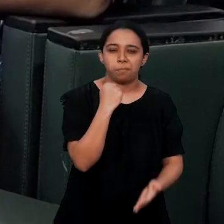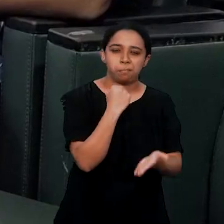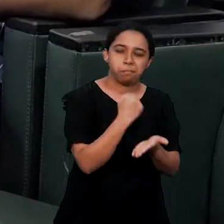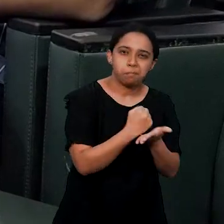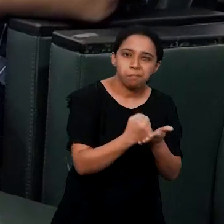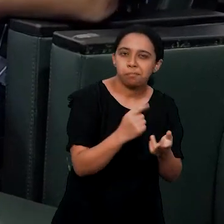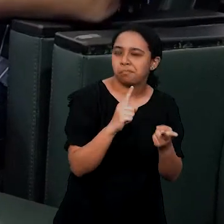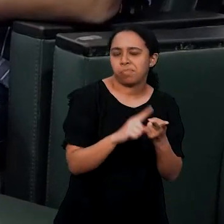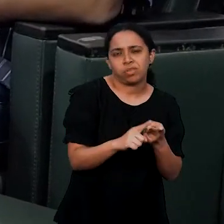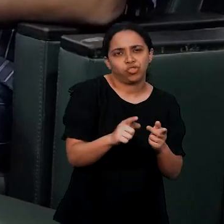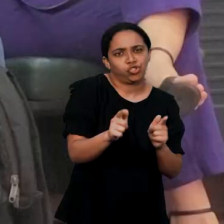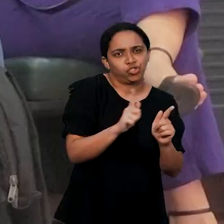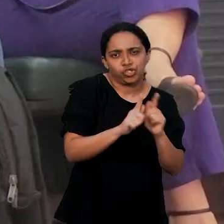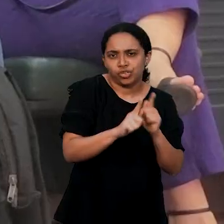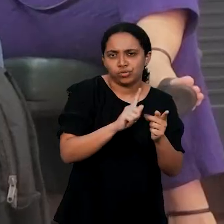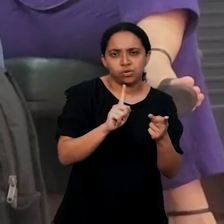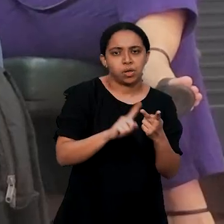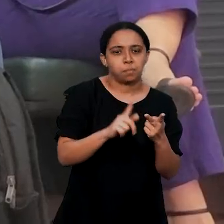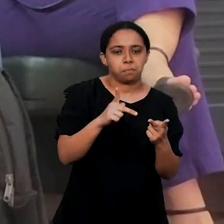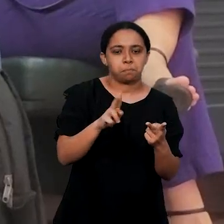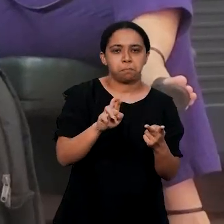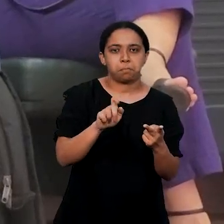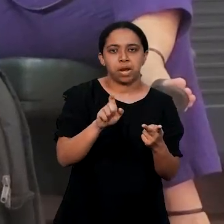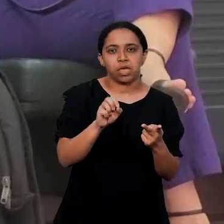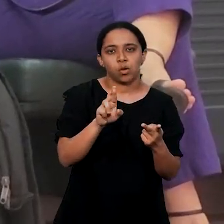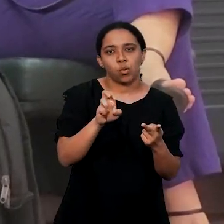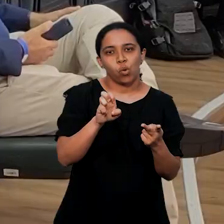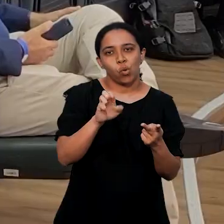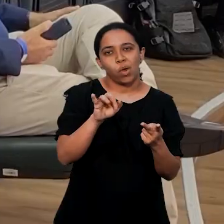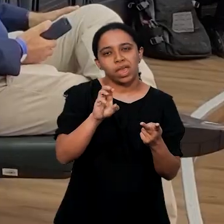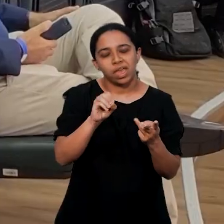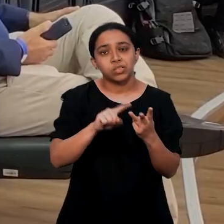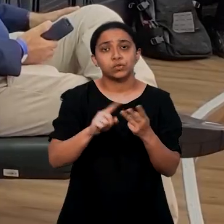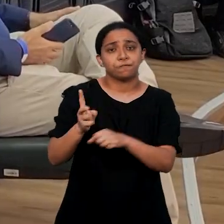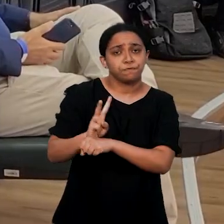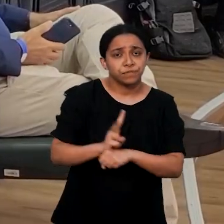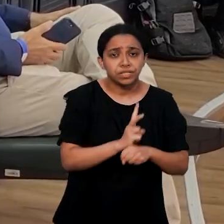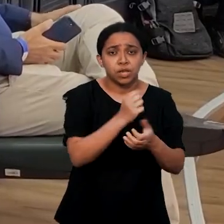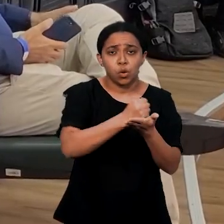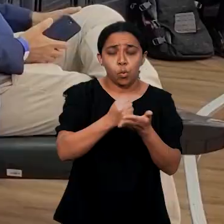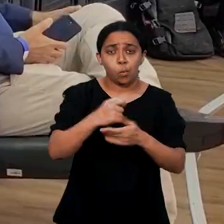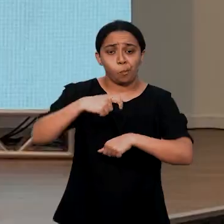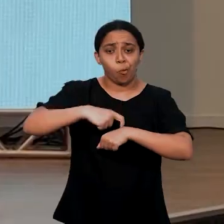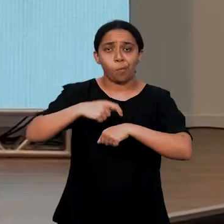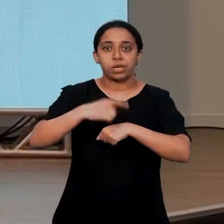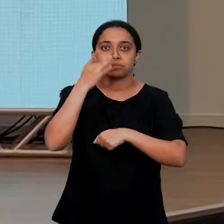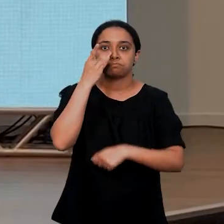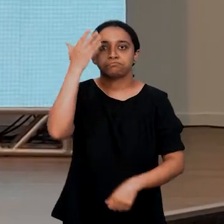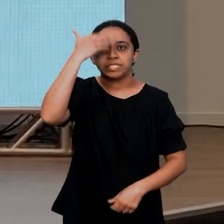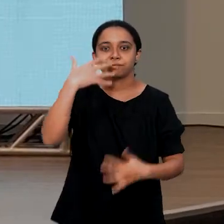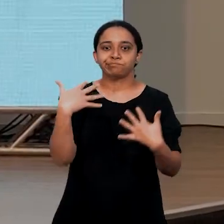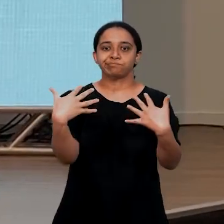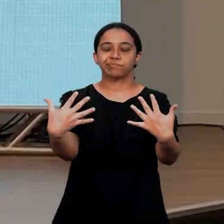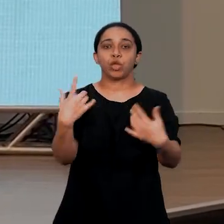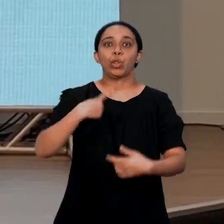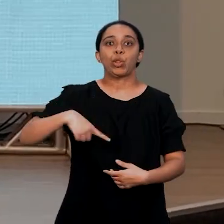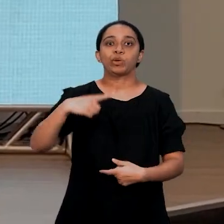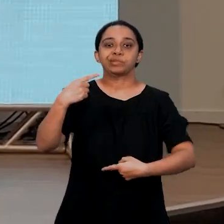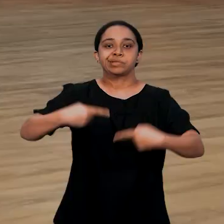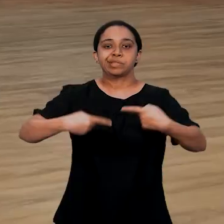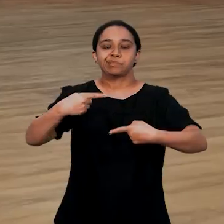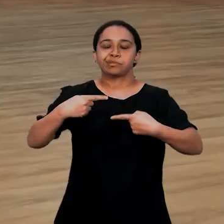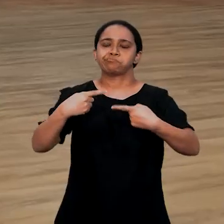os pregoeiros, os gestores de contrato, os fiscal de contrato, nesse momento presencial,